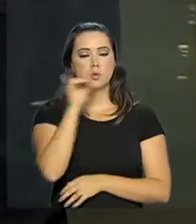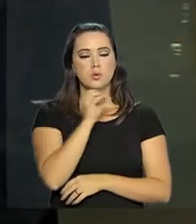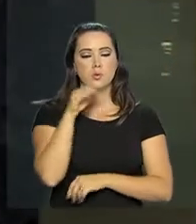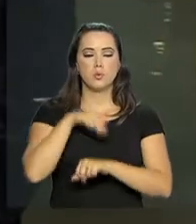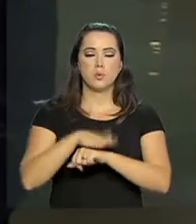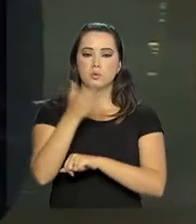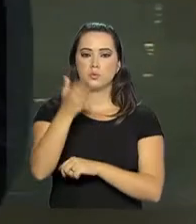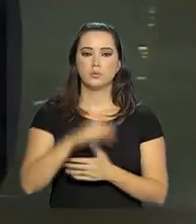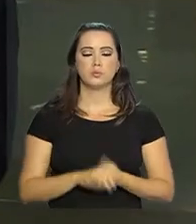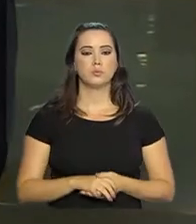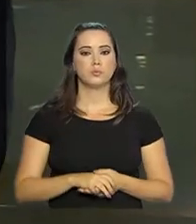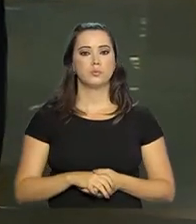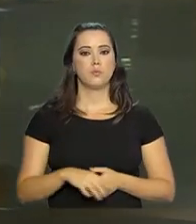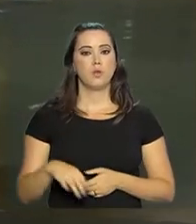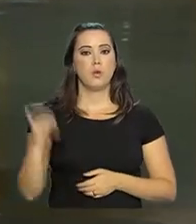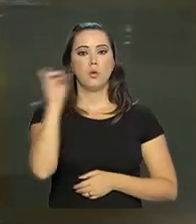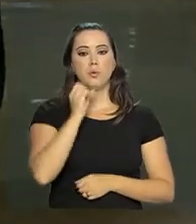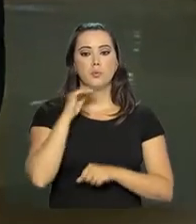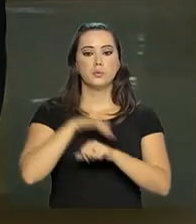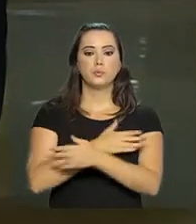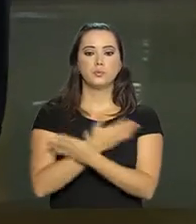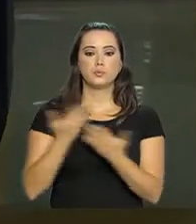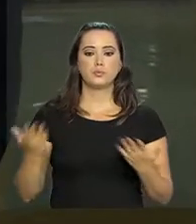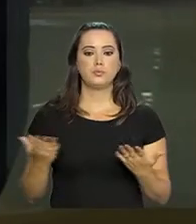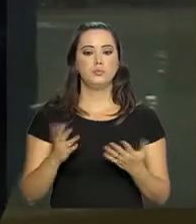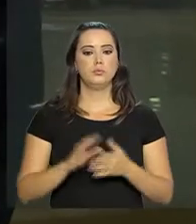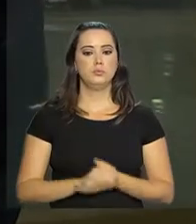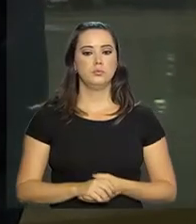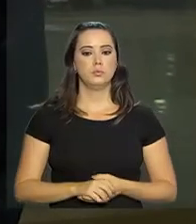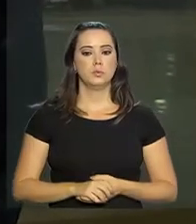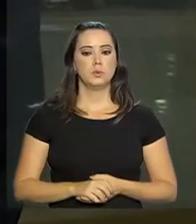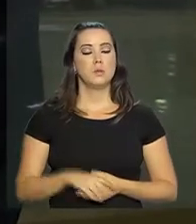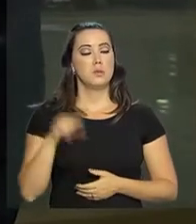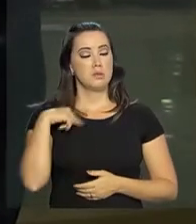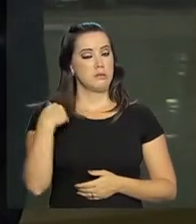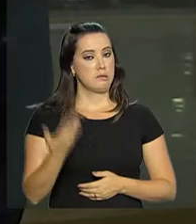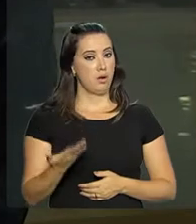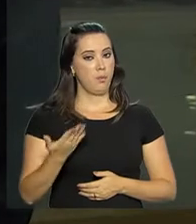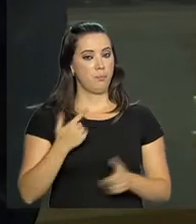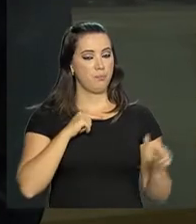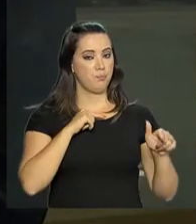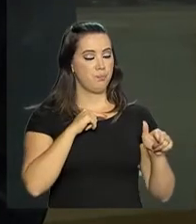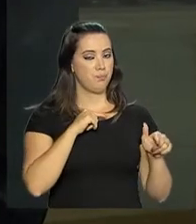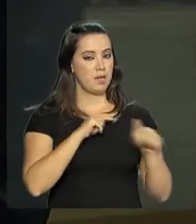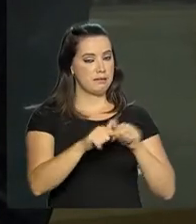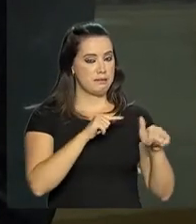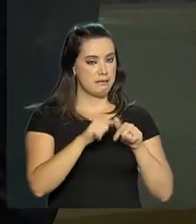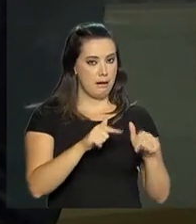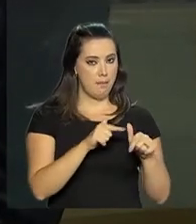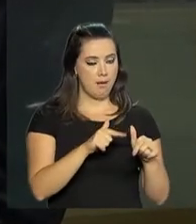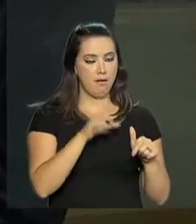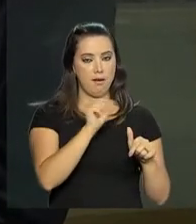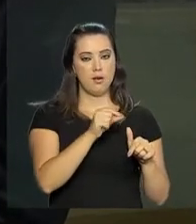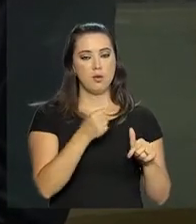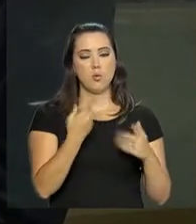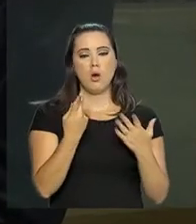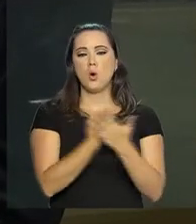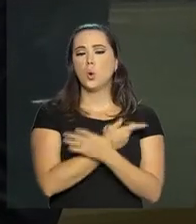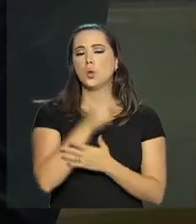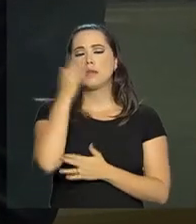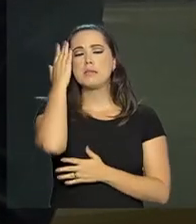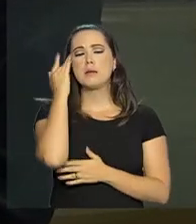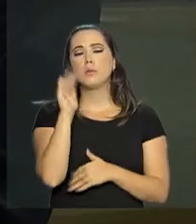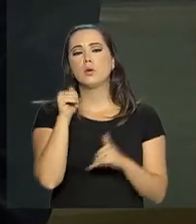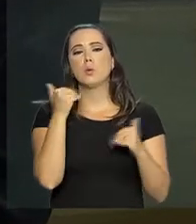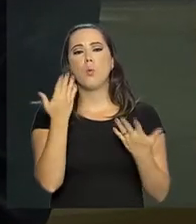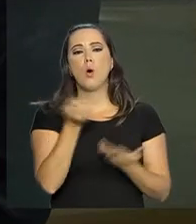noite. Boa noite, Daniele. Boa noite a todos. Bom, Antônio, então essa ação amanhã vai ser realizada em quantos cemitérios do país?